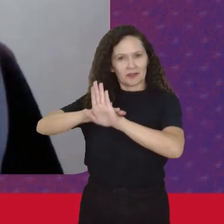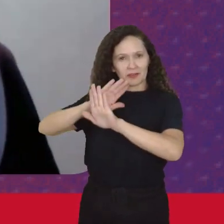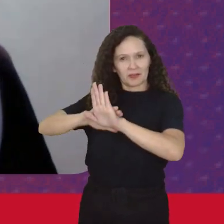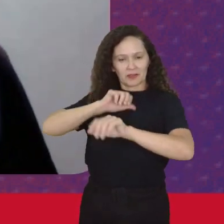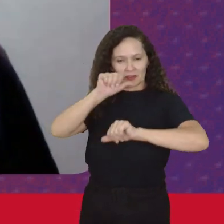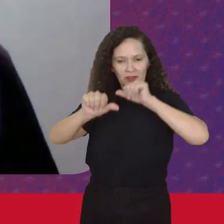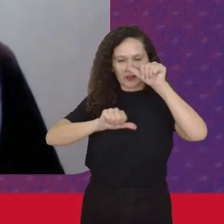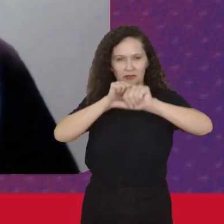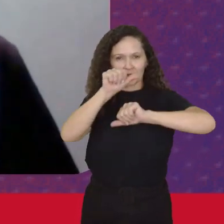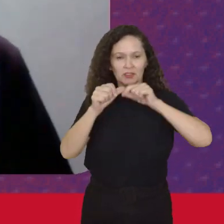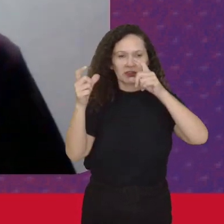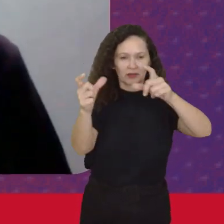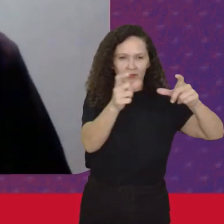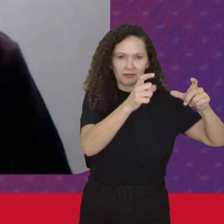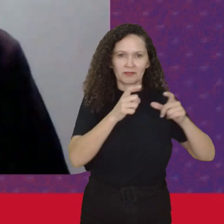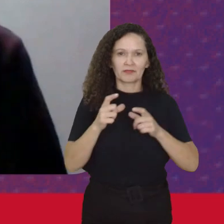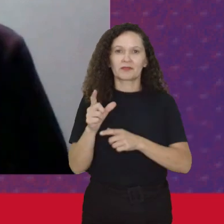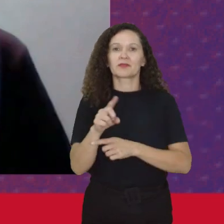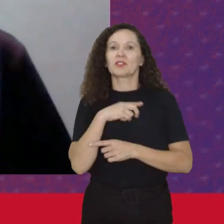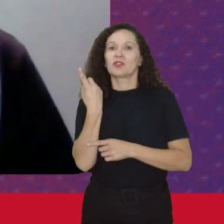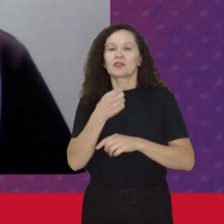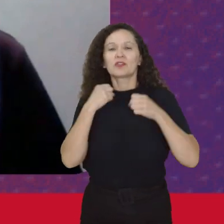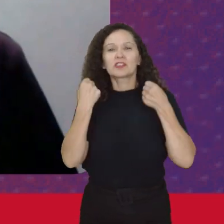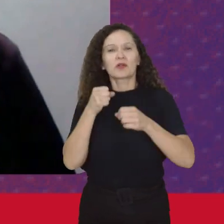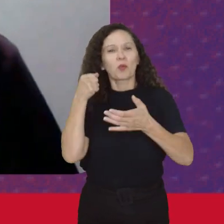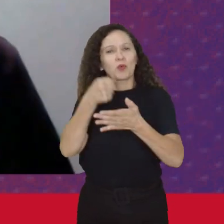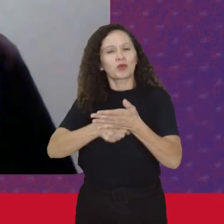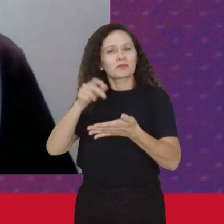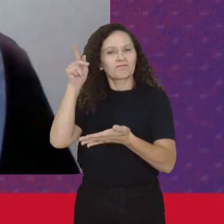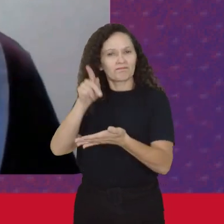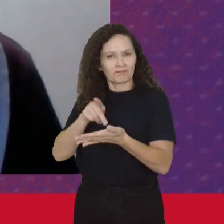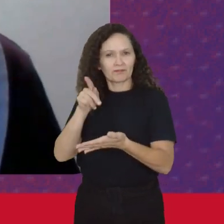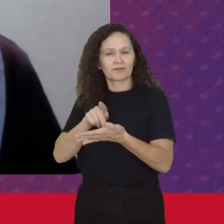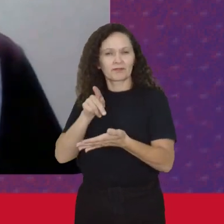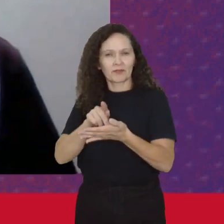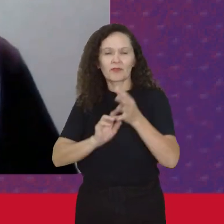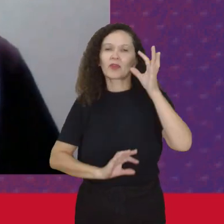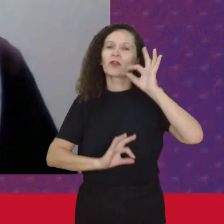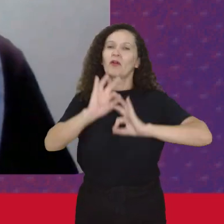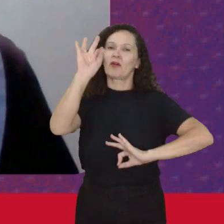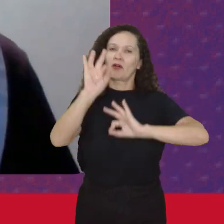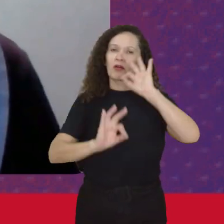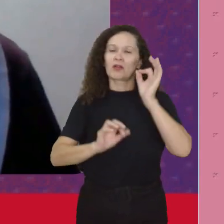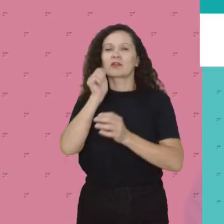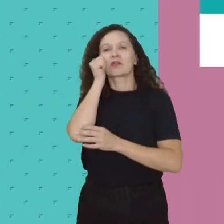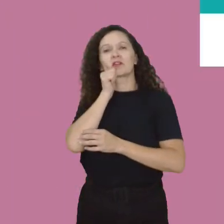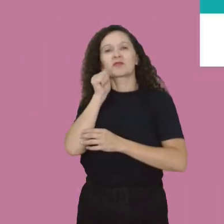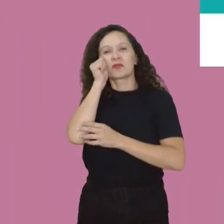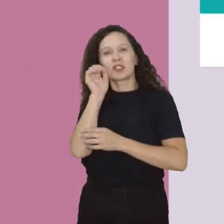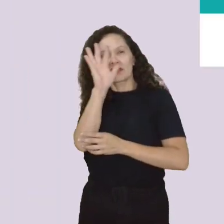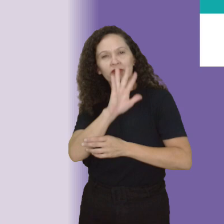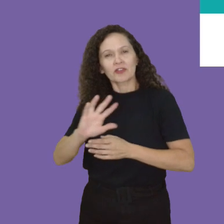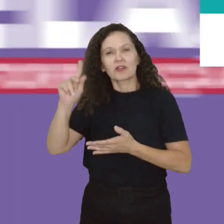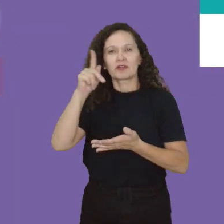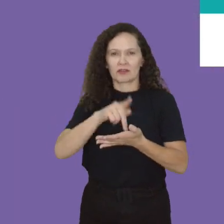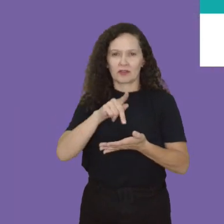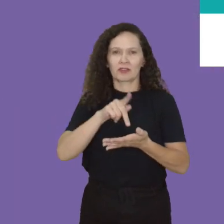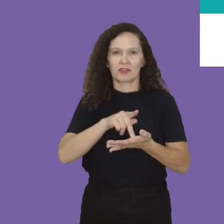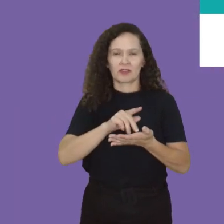mudanças Legais Mas nós Temos que fazer Lutas concretas E nós Temos que organizar As mulheres De forma concreta